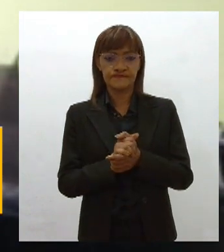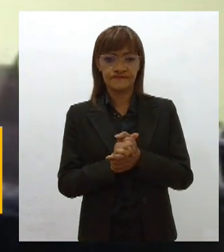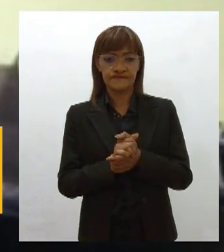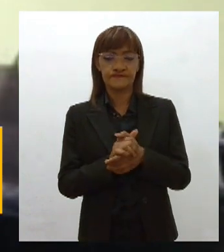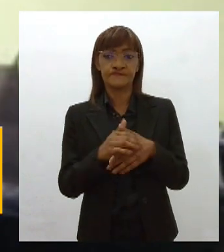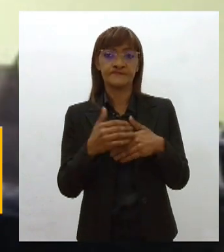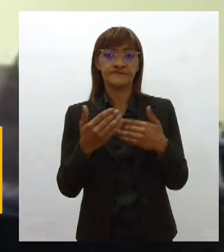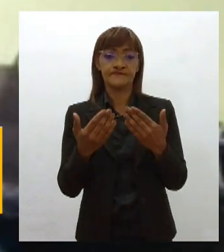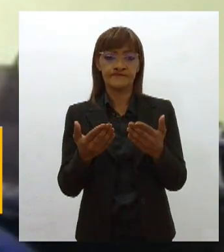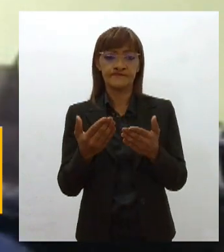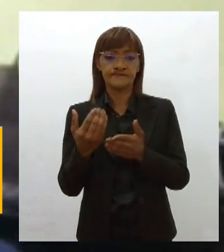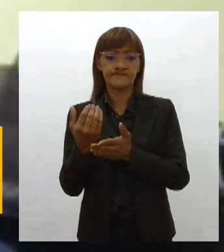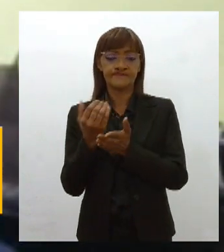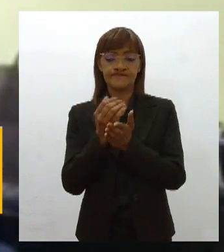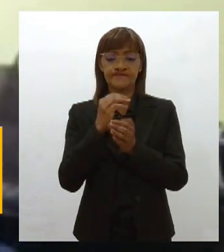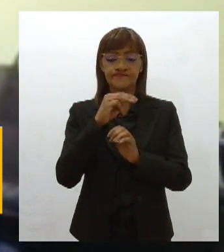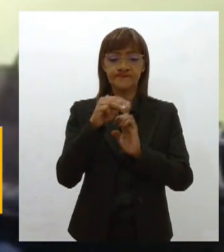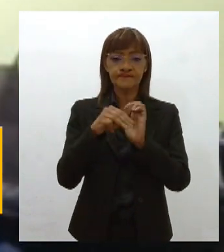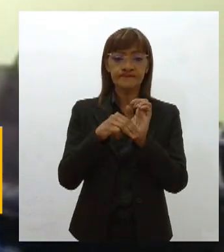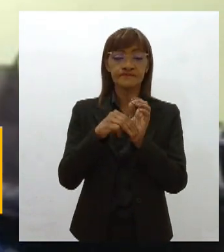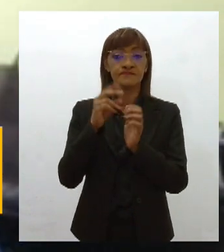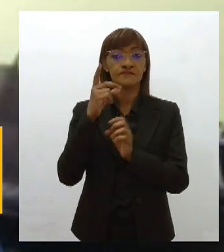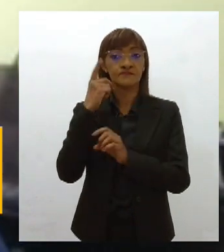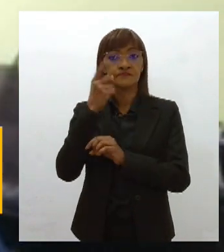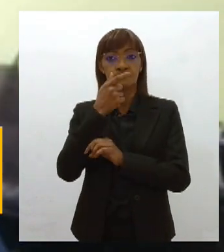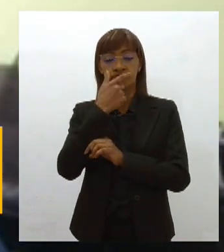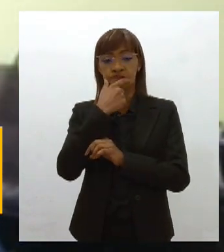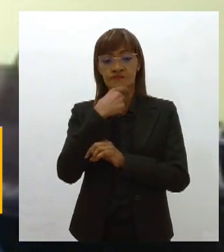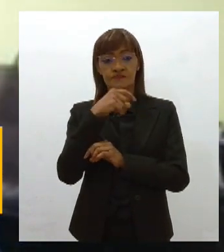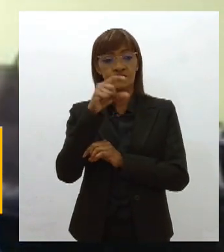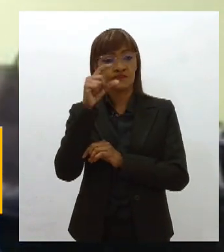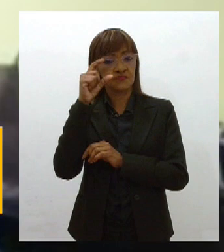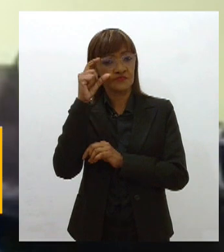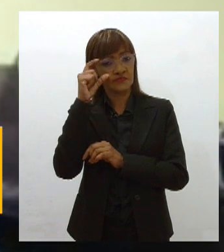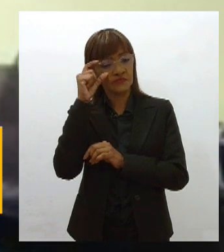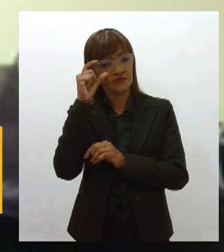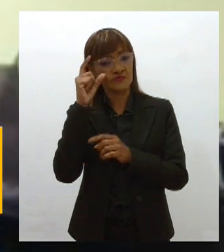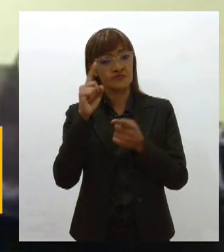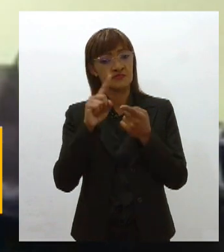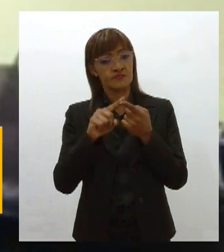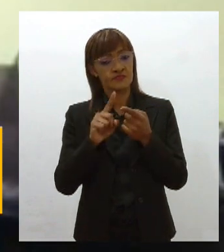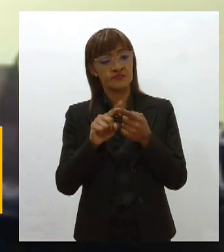a emenda do deputado Jorge Passos, tudo tranquilo, ele também votando